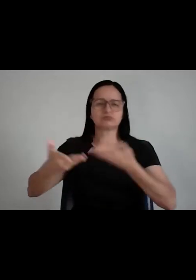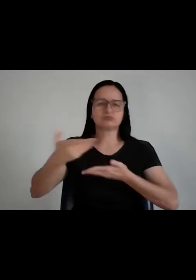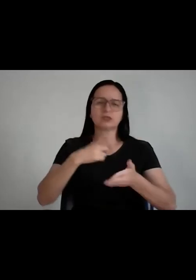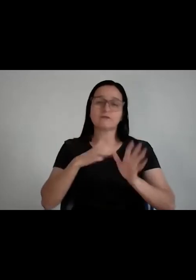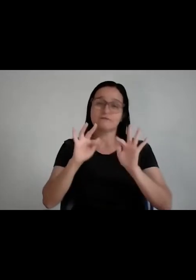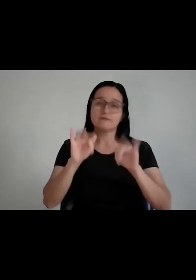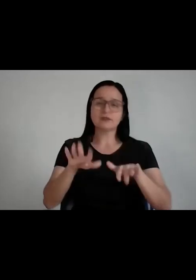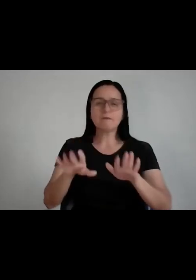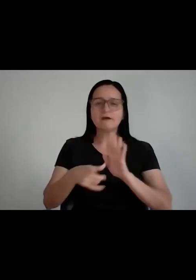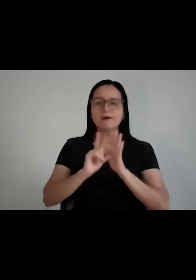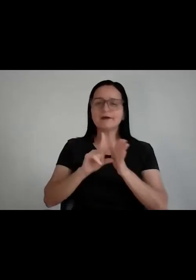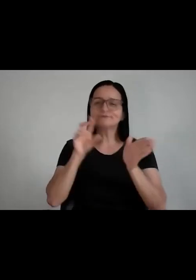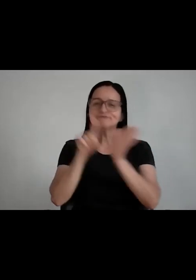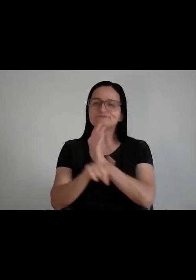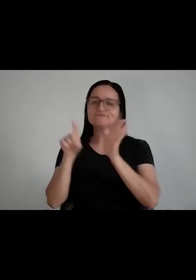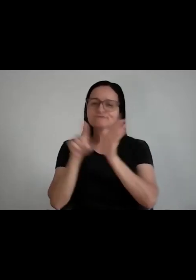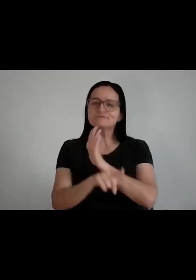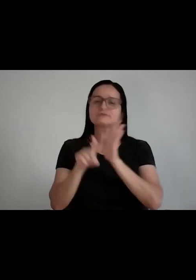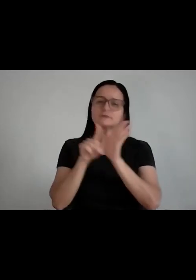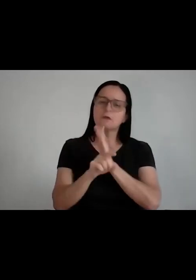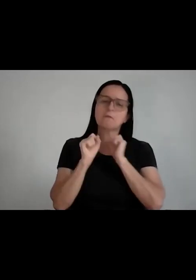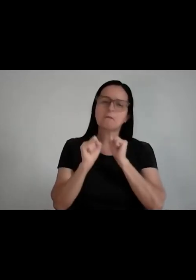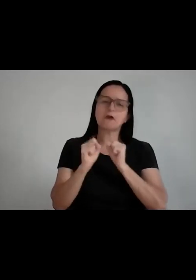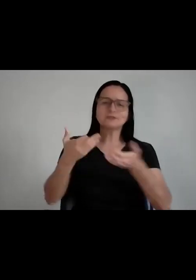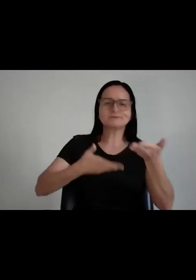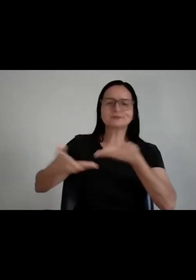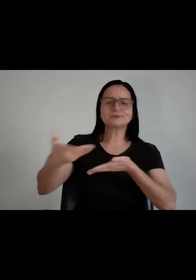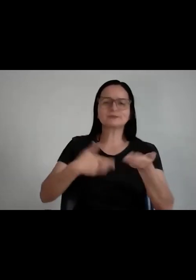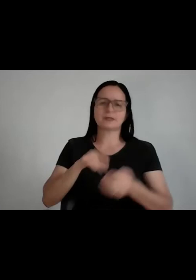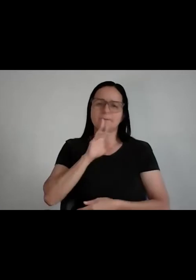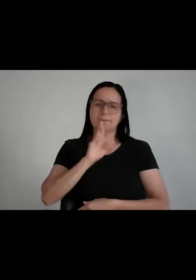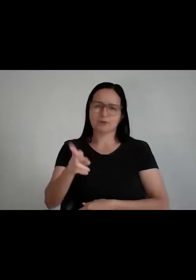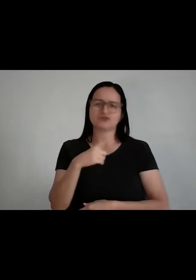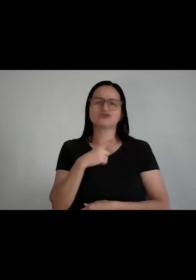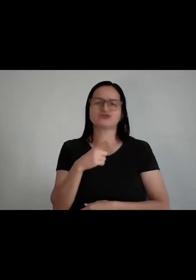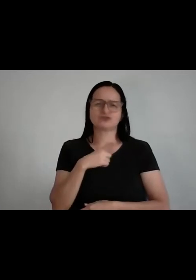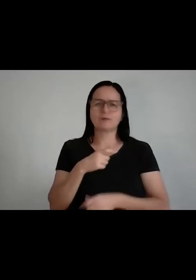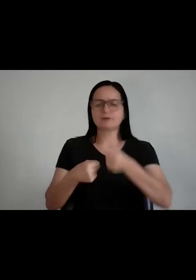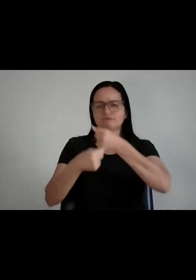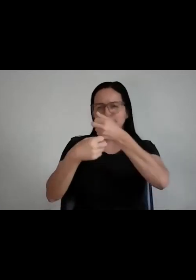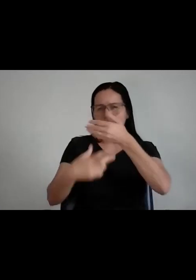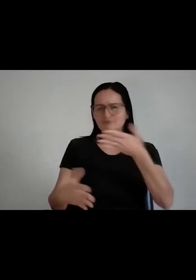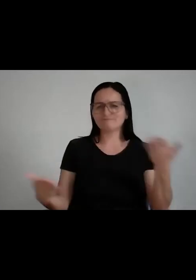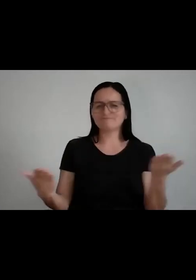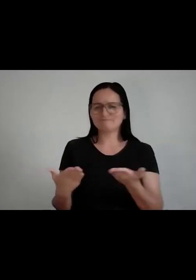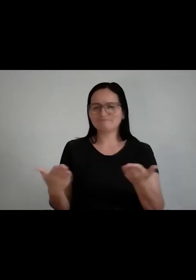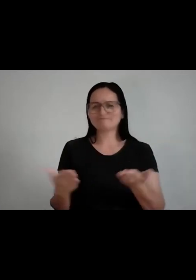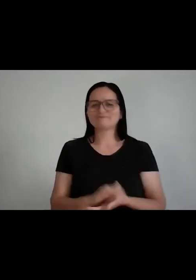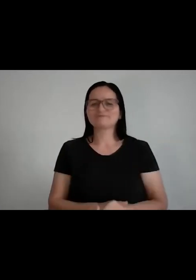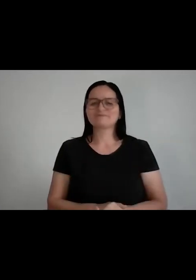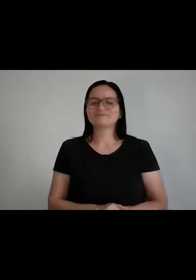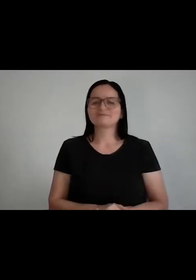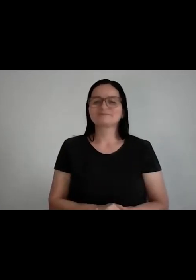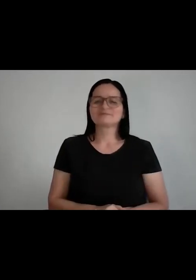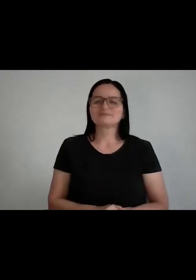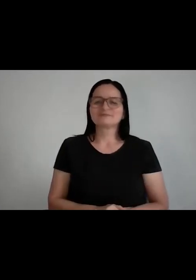você vai fazer perguntas e respostas já no início também. Fazer seus comentários desde agora, tá? E a